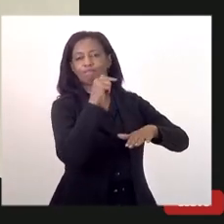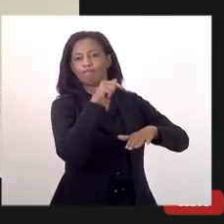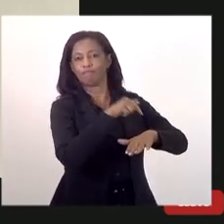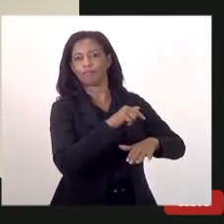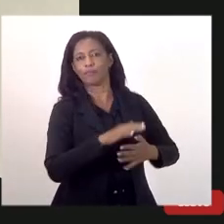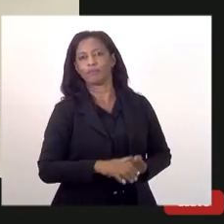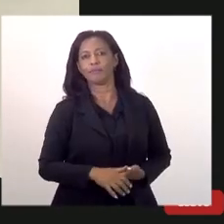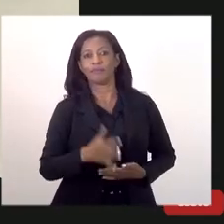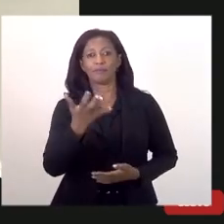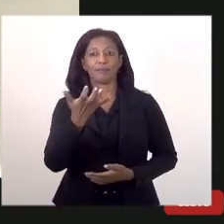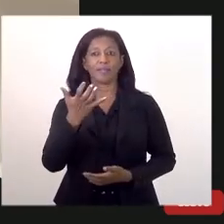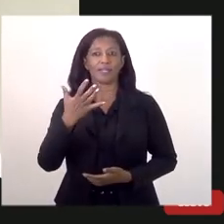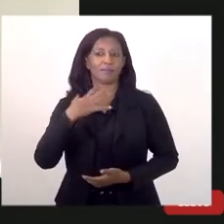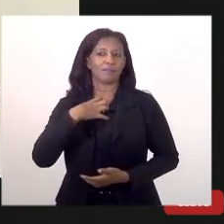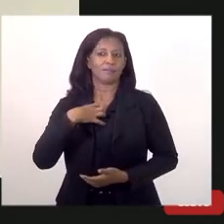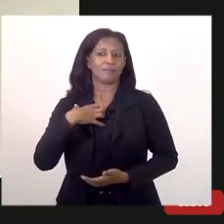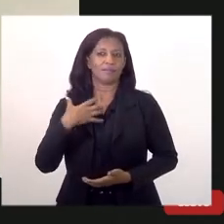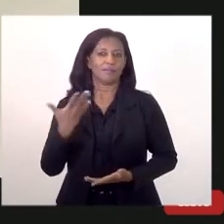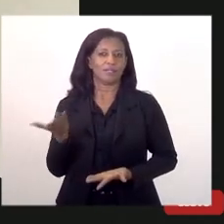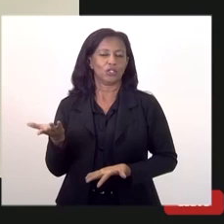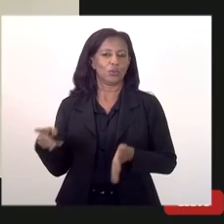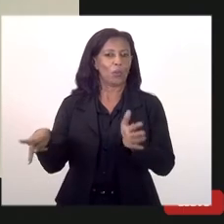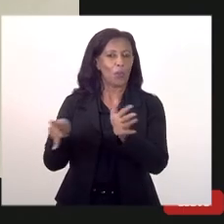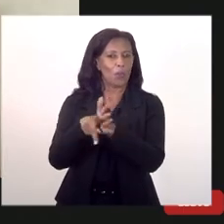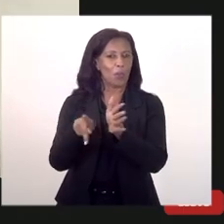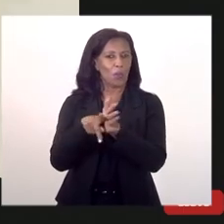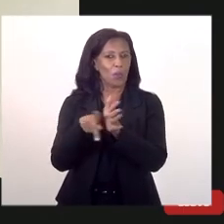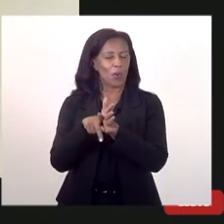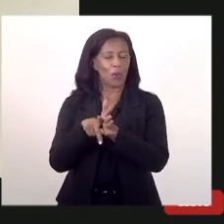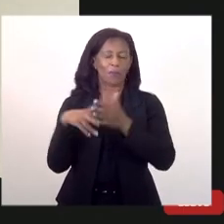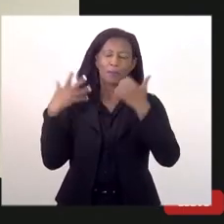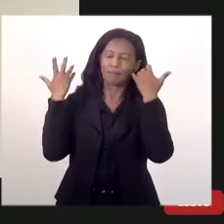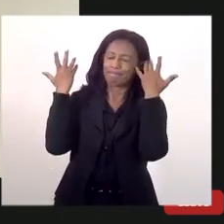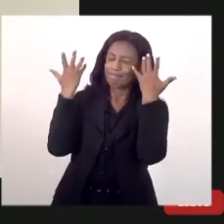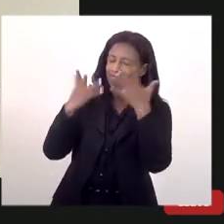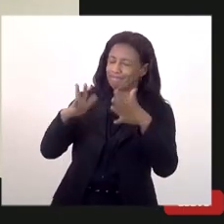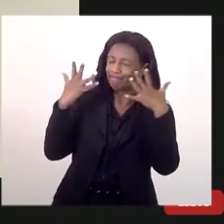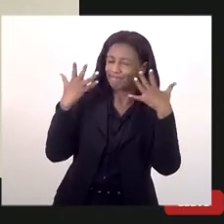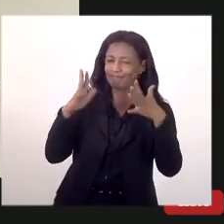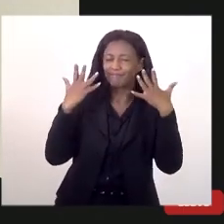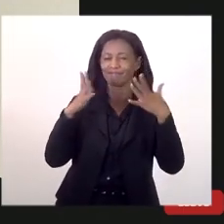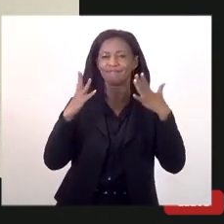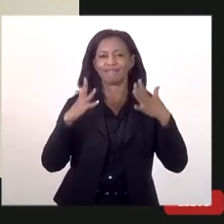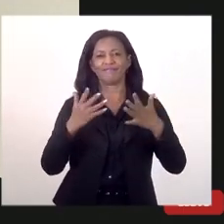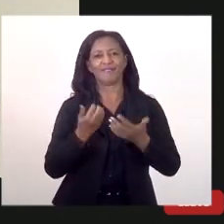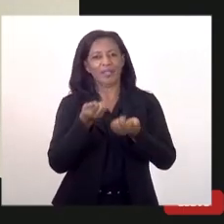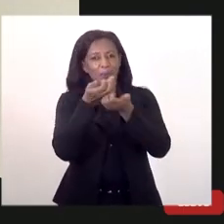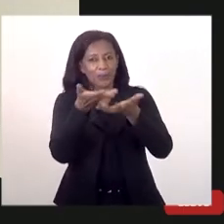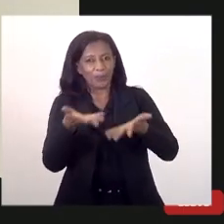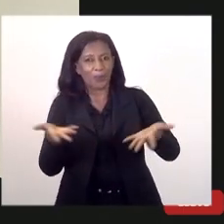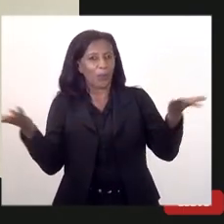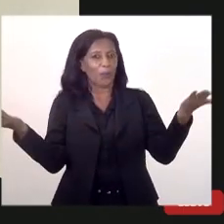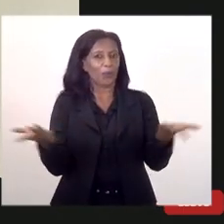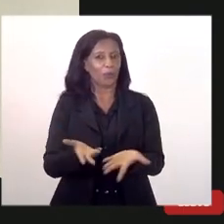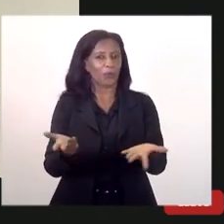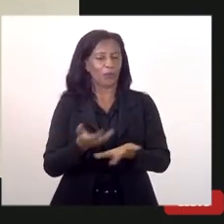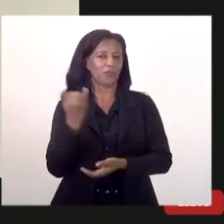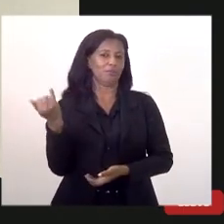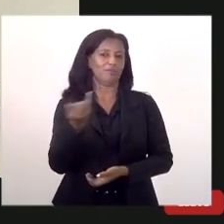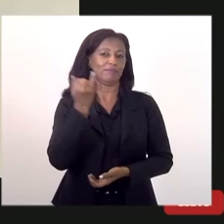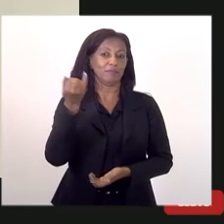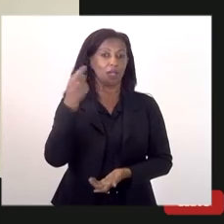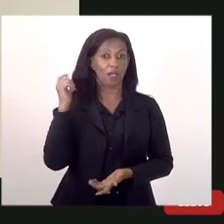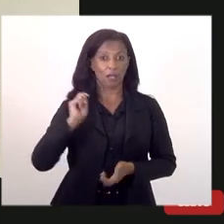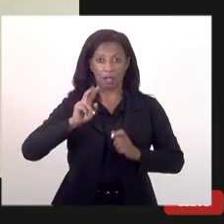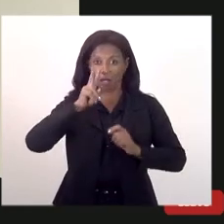muito me sentir parte dessa construção parabenizar aí por essa comemoração tão importante e reforçar o